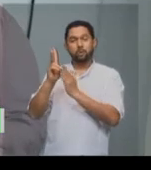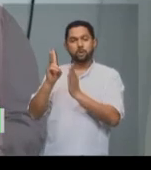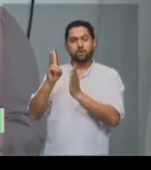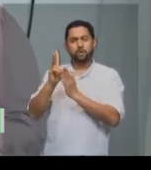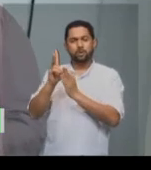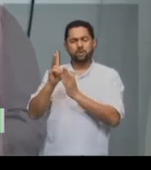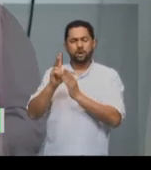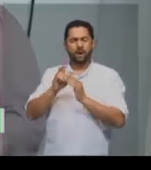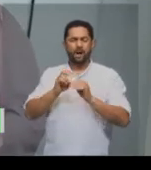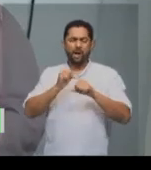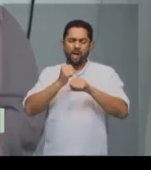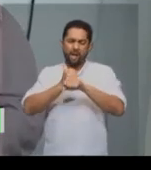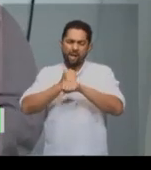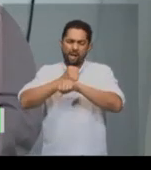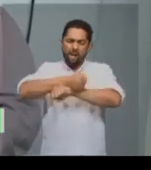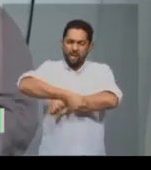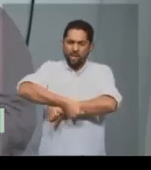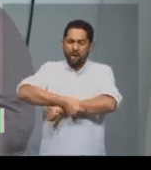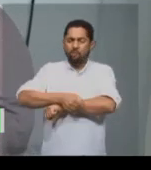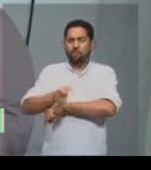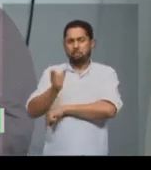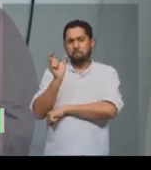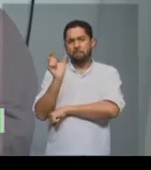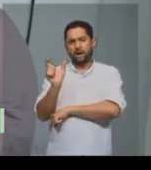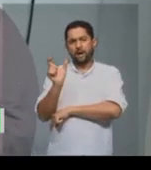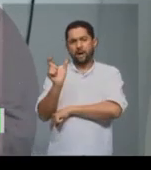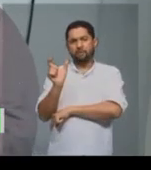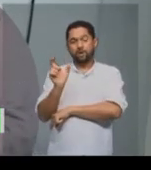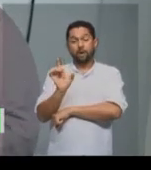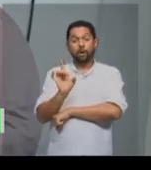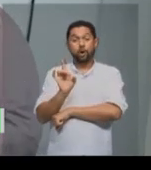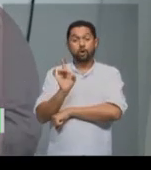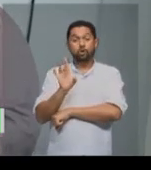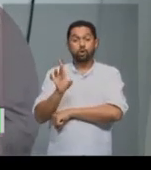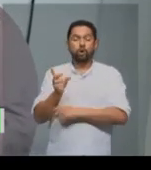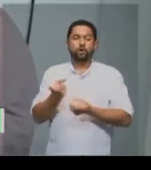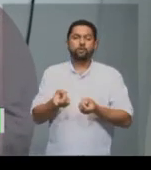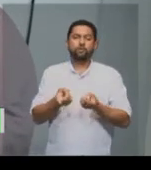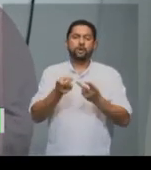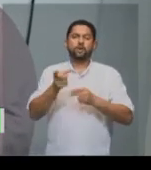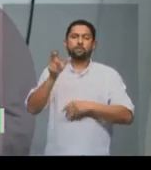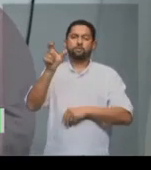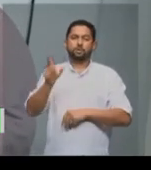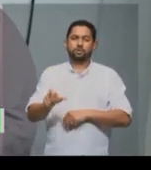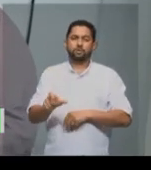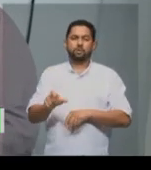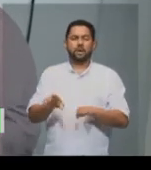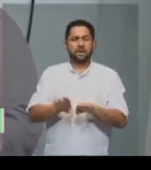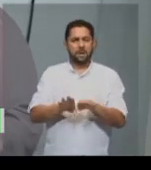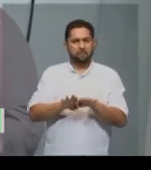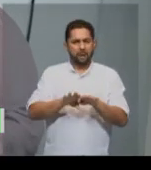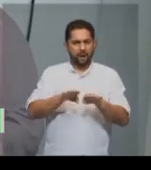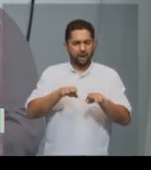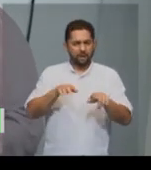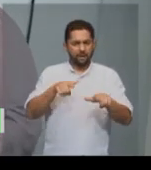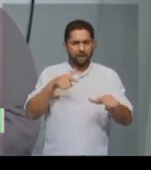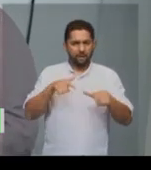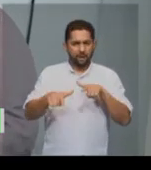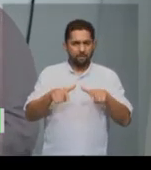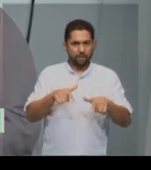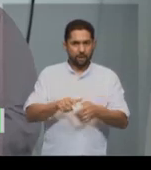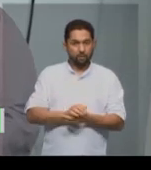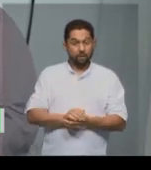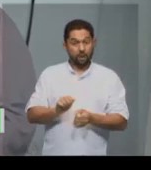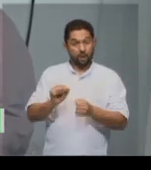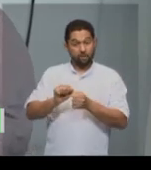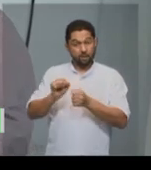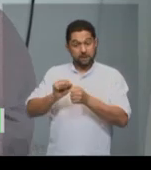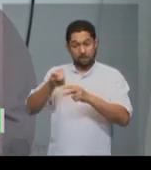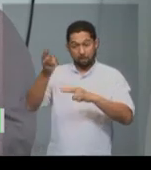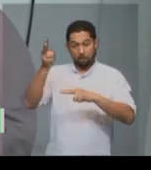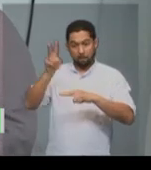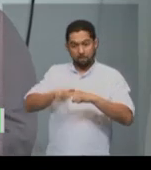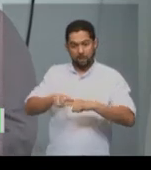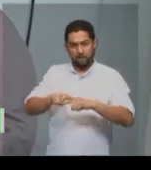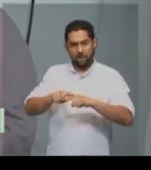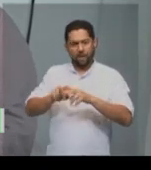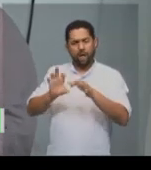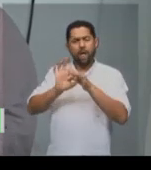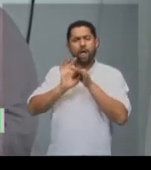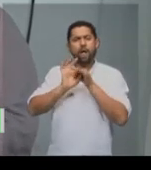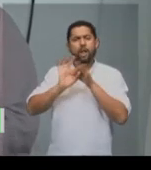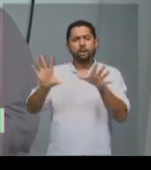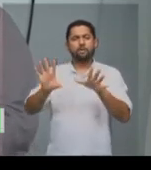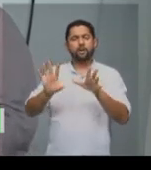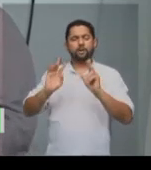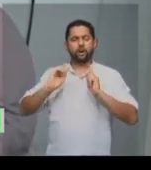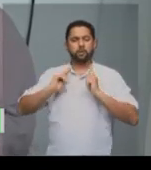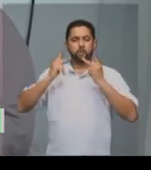homogênea, ela não é apenas um sistema comercial, é não apenas um sistema de trabalho, é tirar a liberdade destes seres humanos